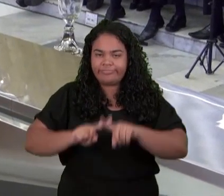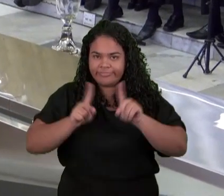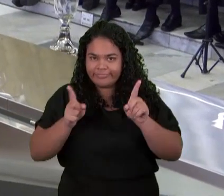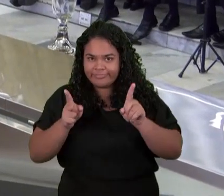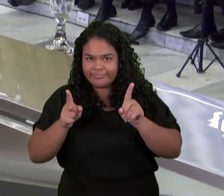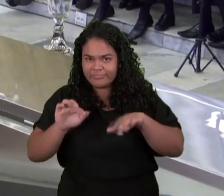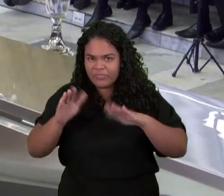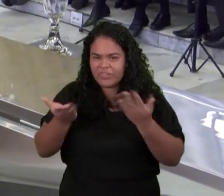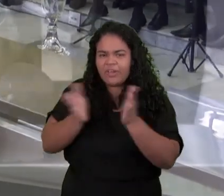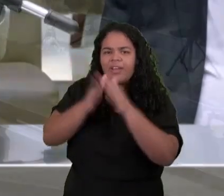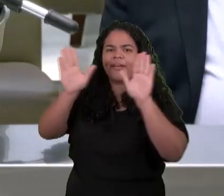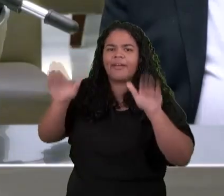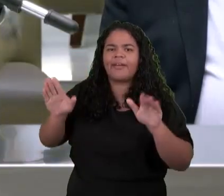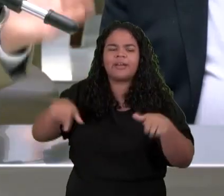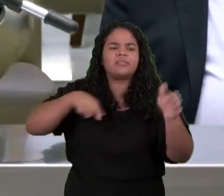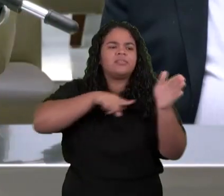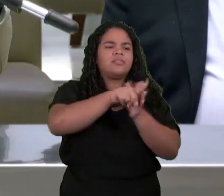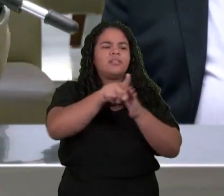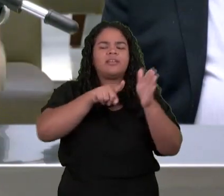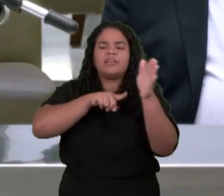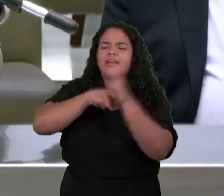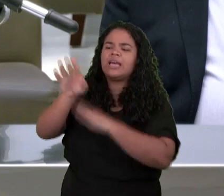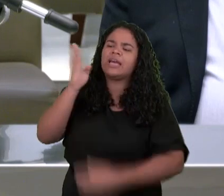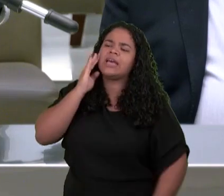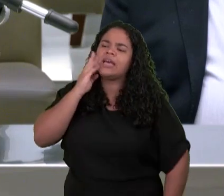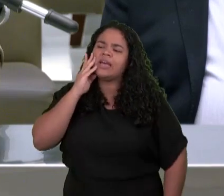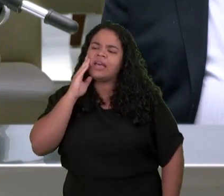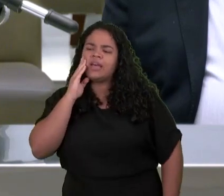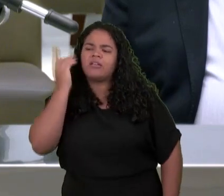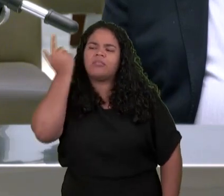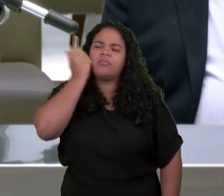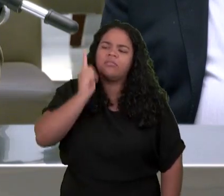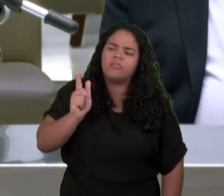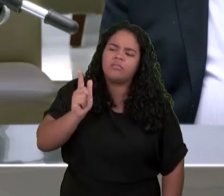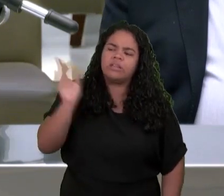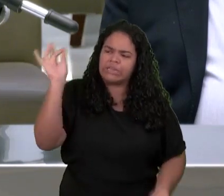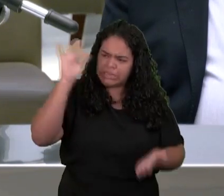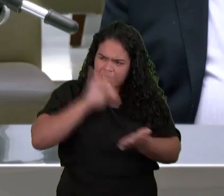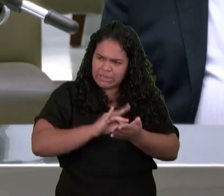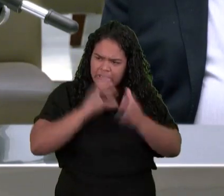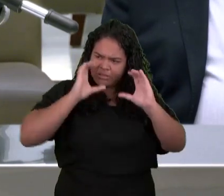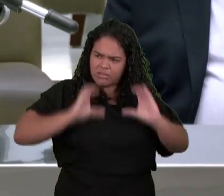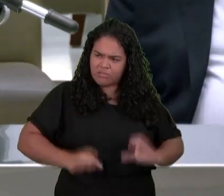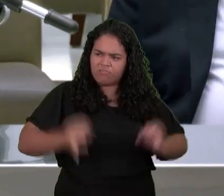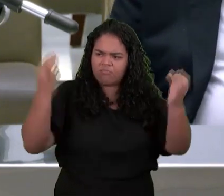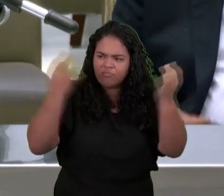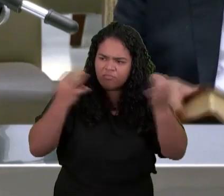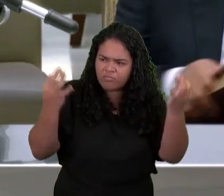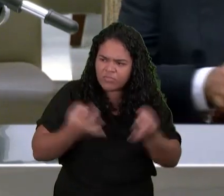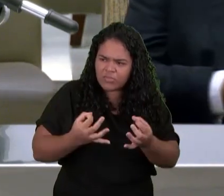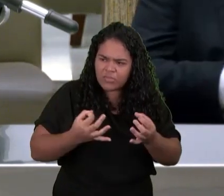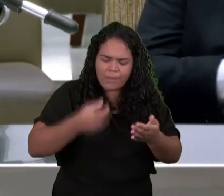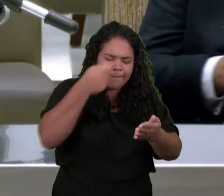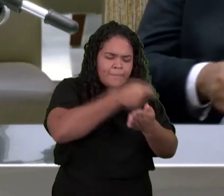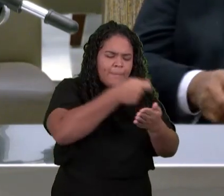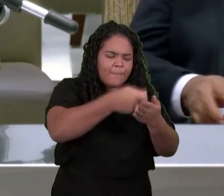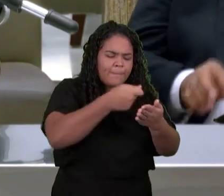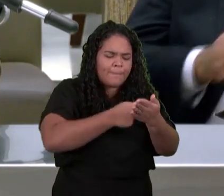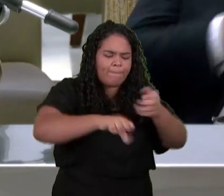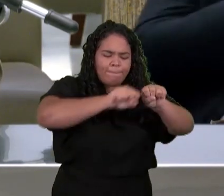abrir o livro E desatar Os seus selos Vejam o que diz O versículo 3 E ninguém